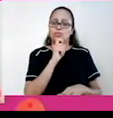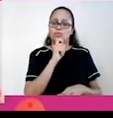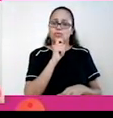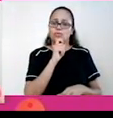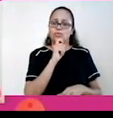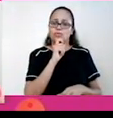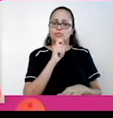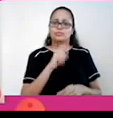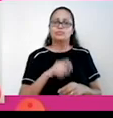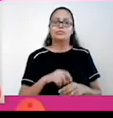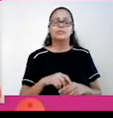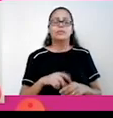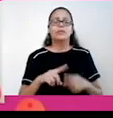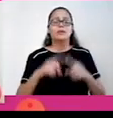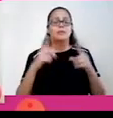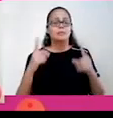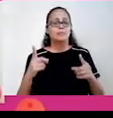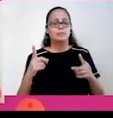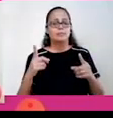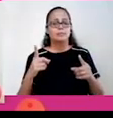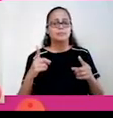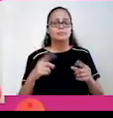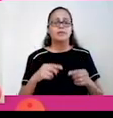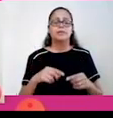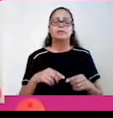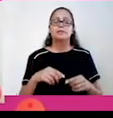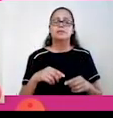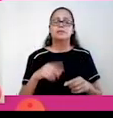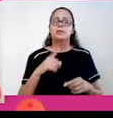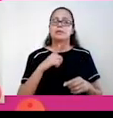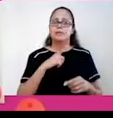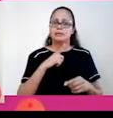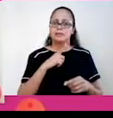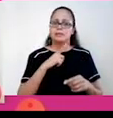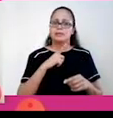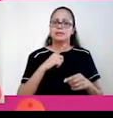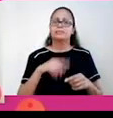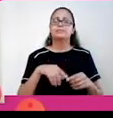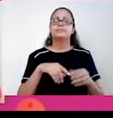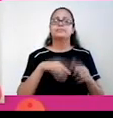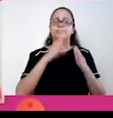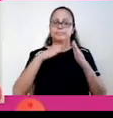do litoral brasileiro é influenciada pelas correntes quentes, certo?